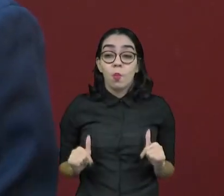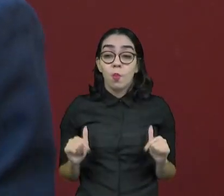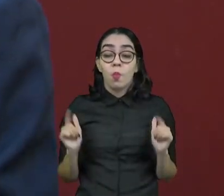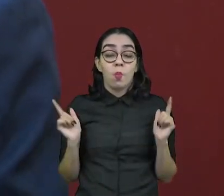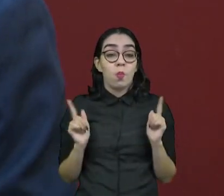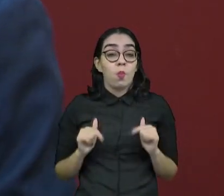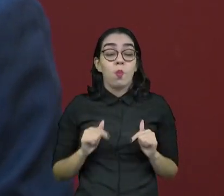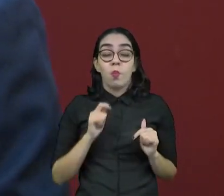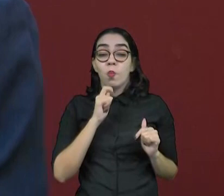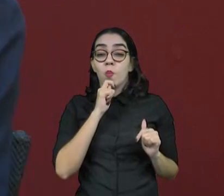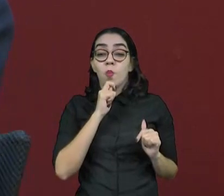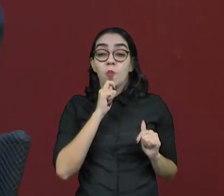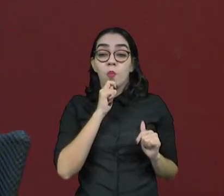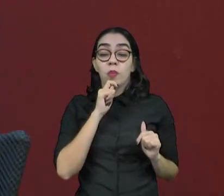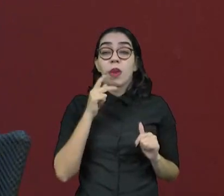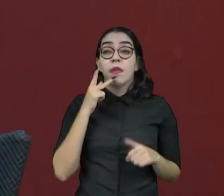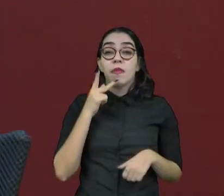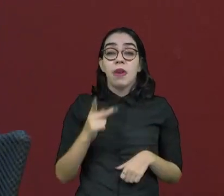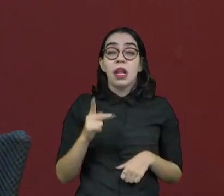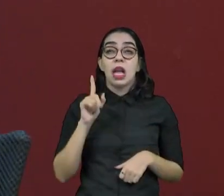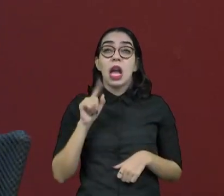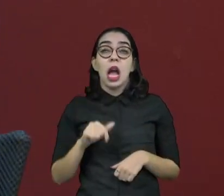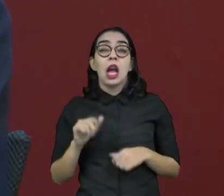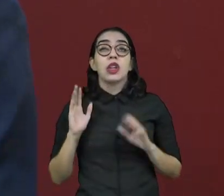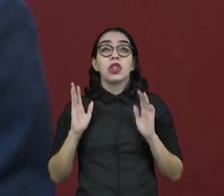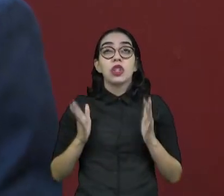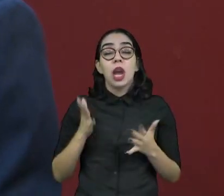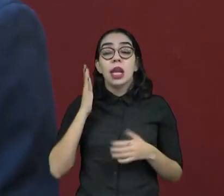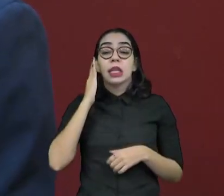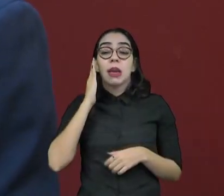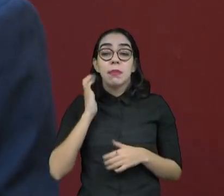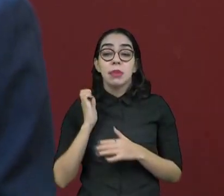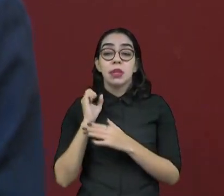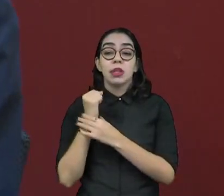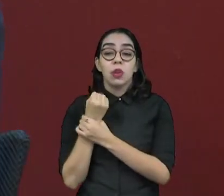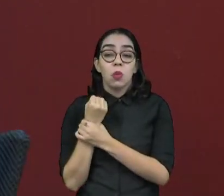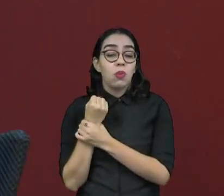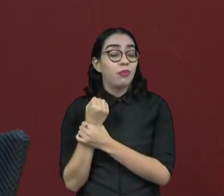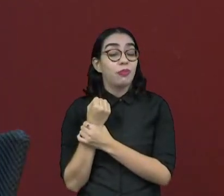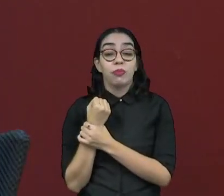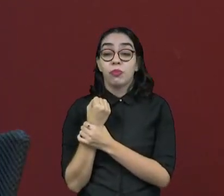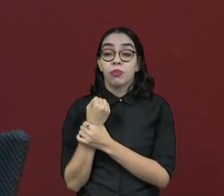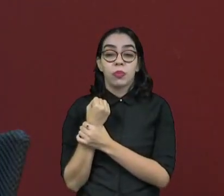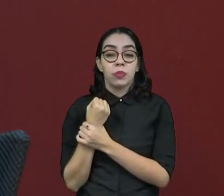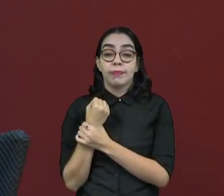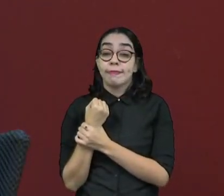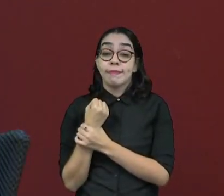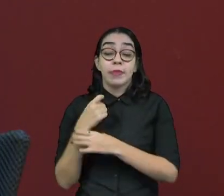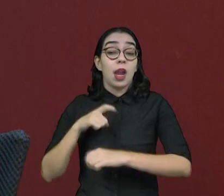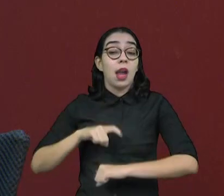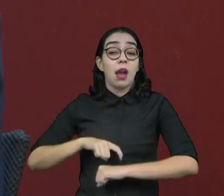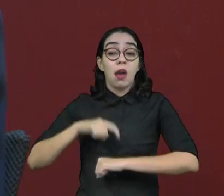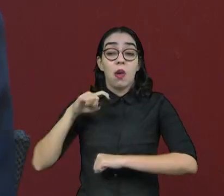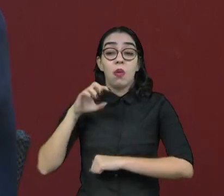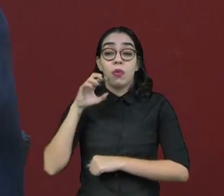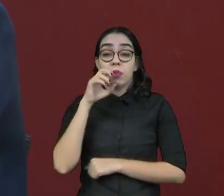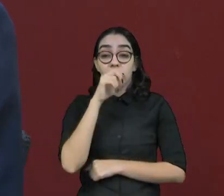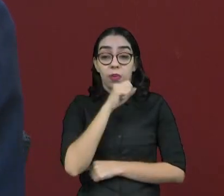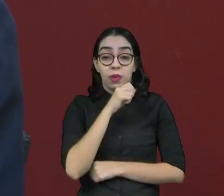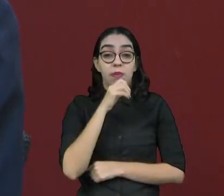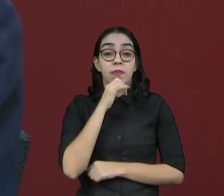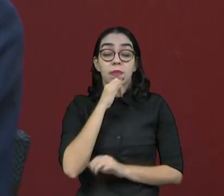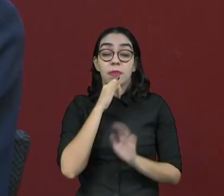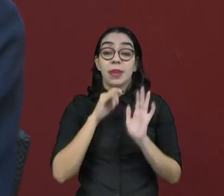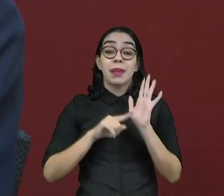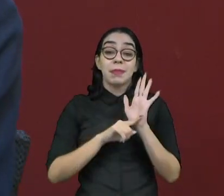é nem assim. Ah, vinha numa tendência. É de um dia para o outro. Nós já fizemos algumas pesquisas, chamada pesquisa de